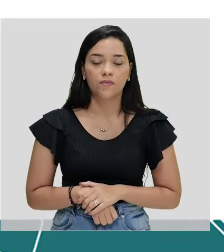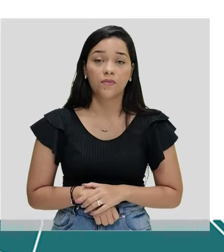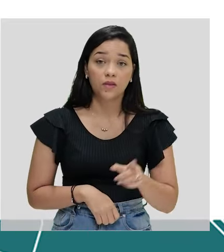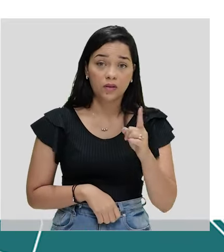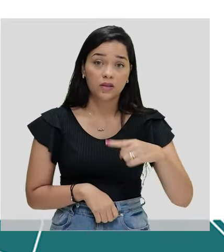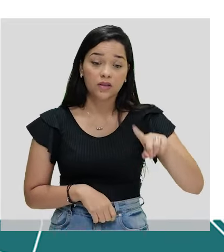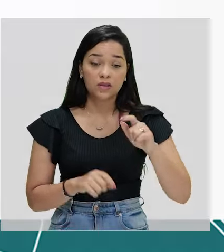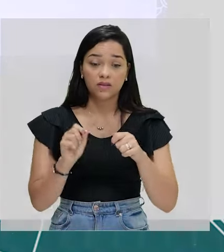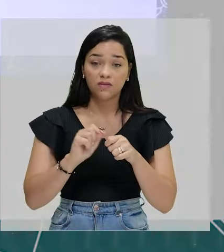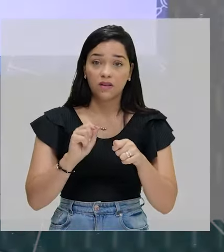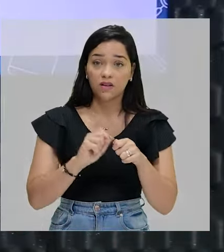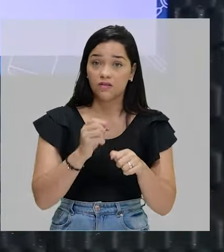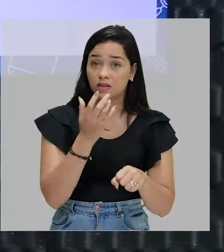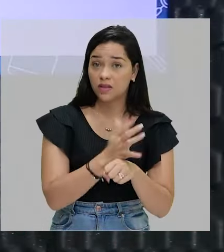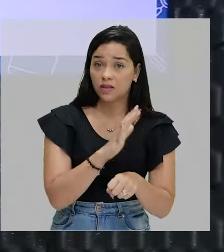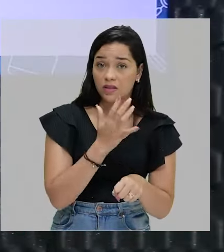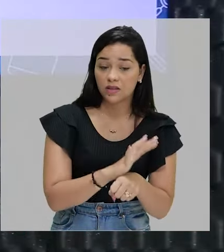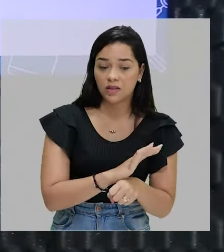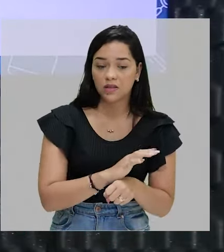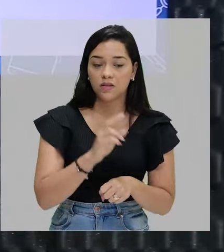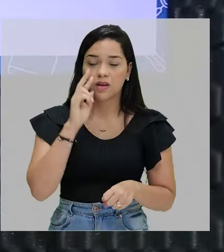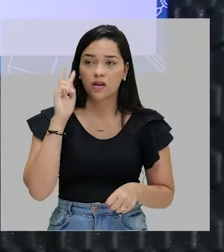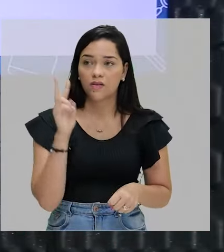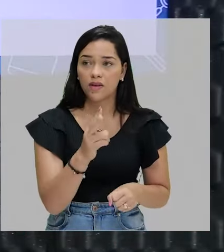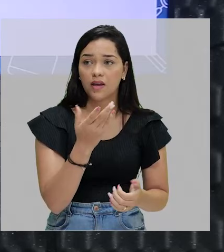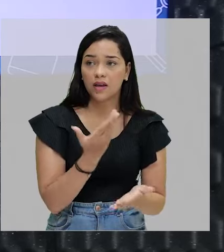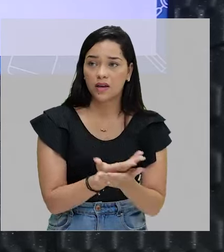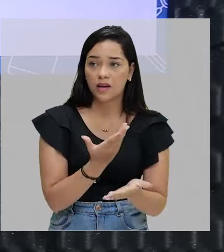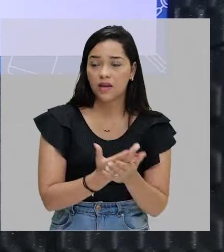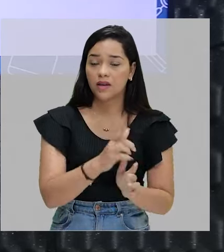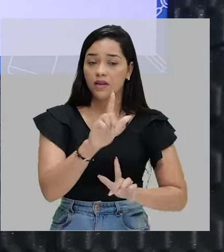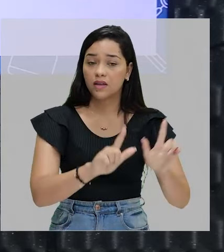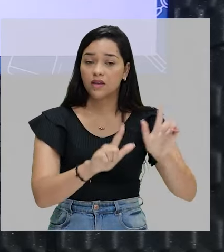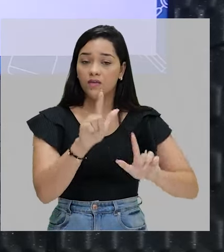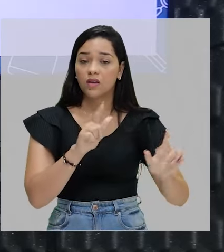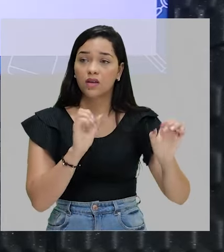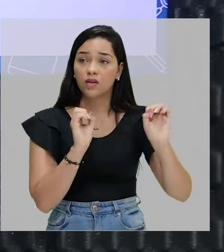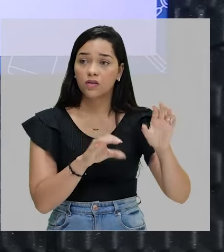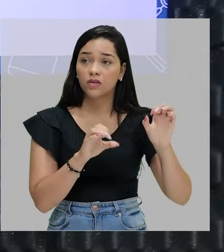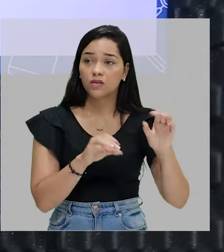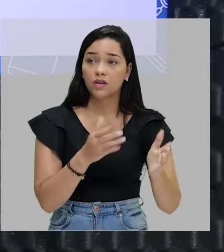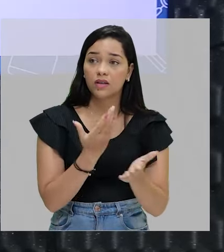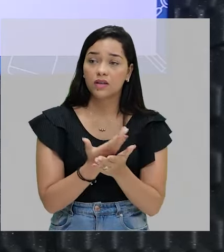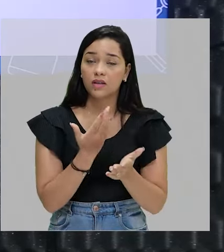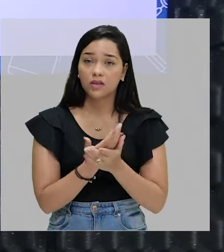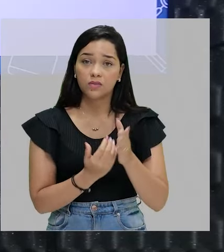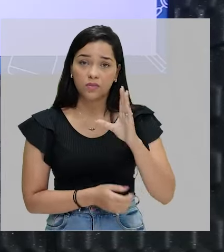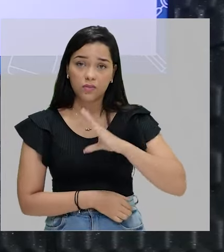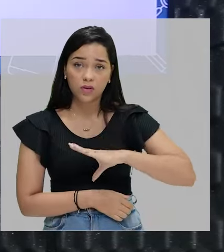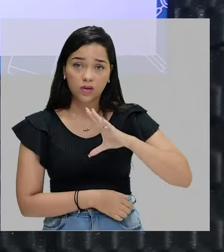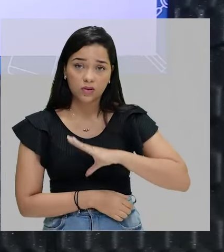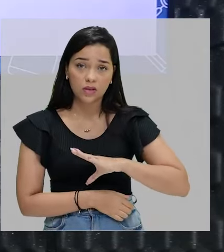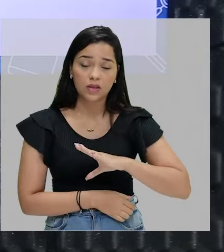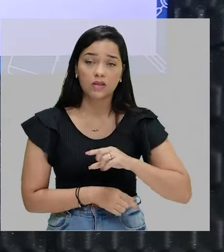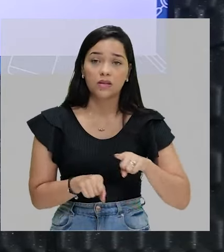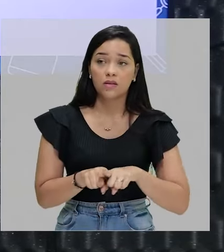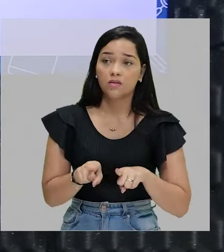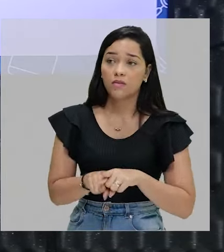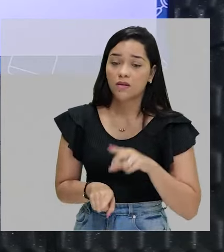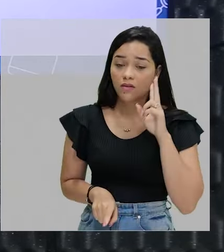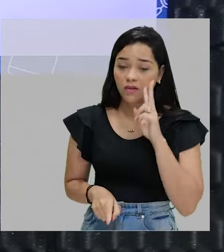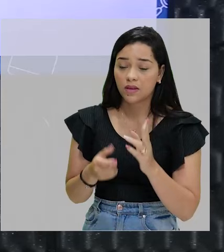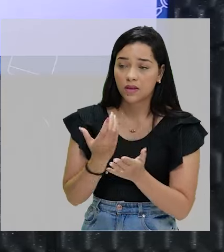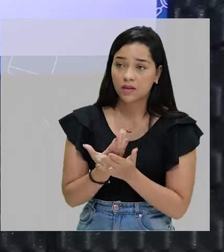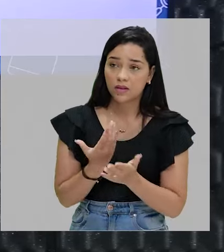Façam os exercícios. Assistam as aulas na TV Educação. Assistam as aulas de língua portuguesa. Eu posso dizer, assistam as